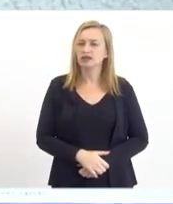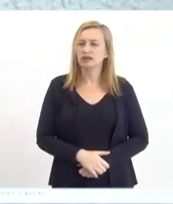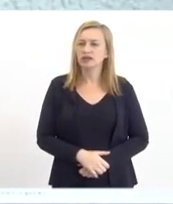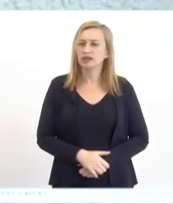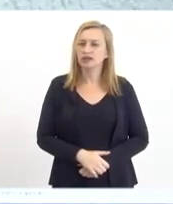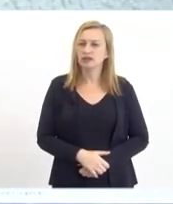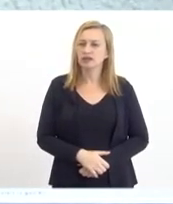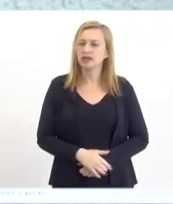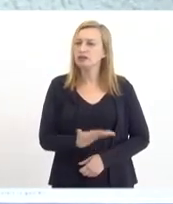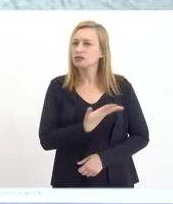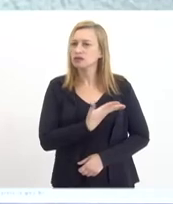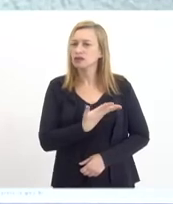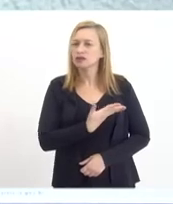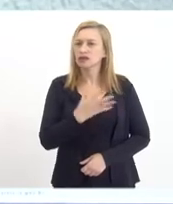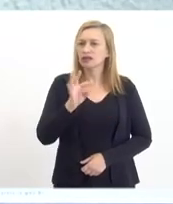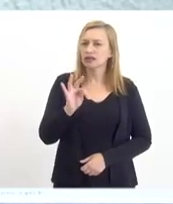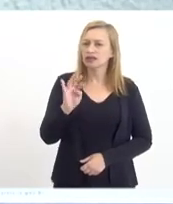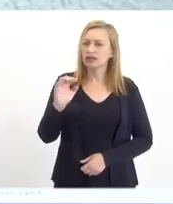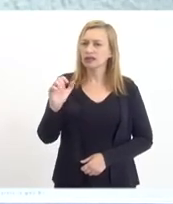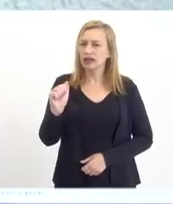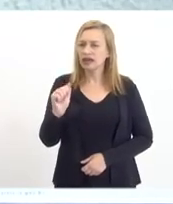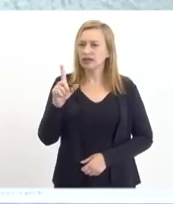nosso amigo Tadashi,